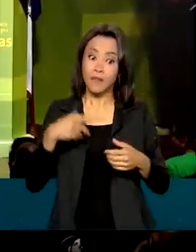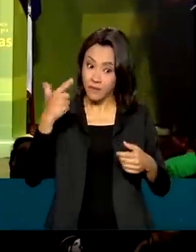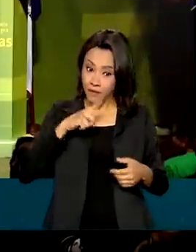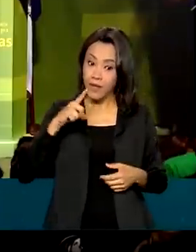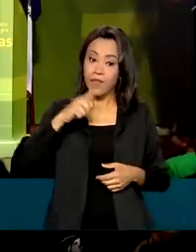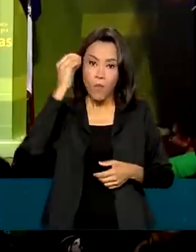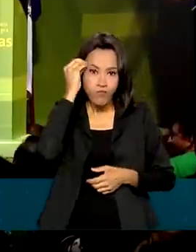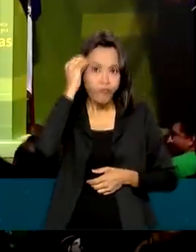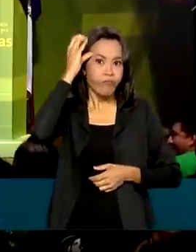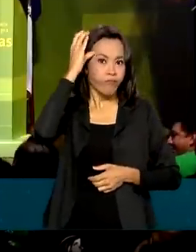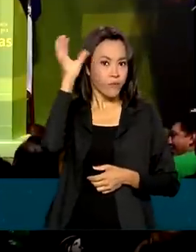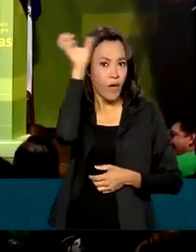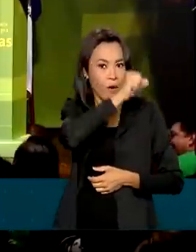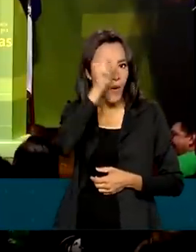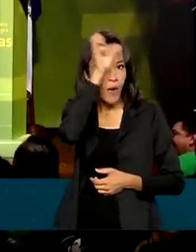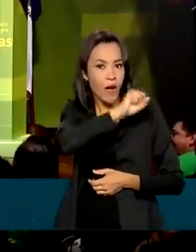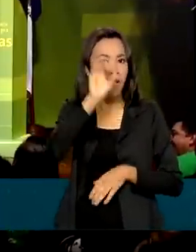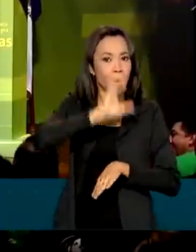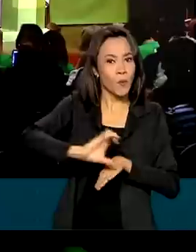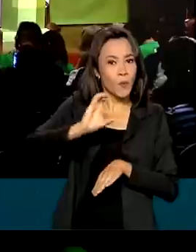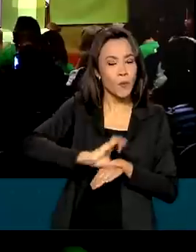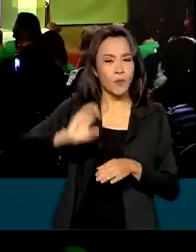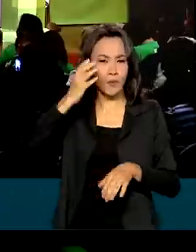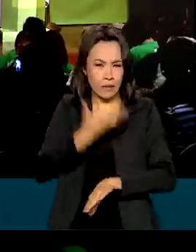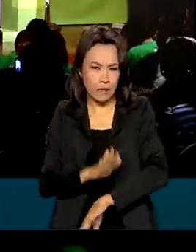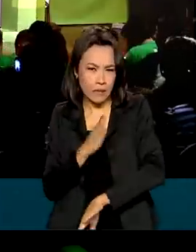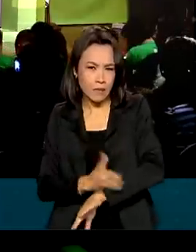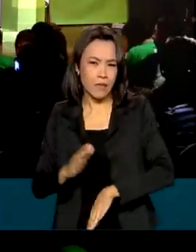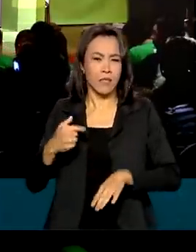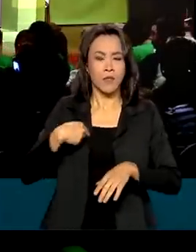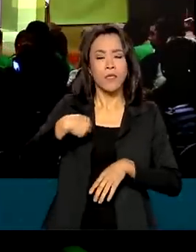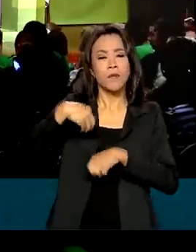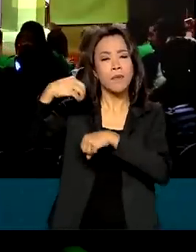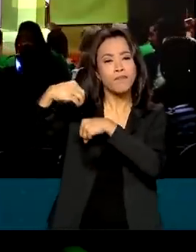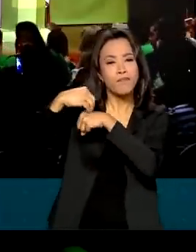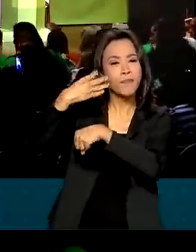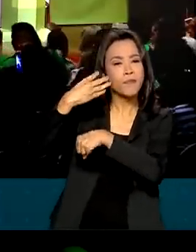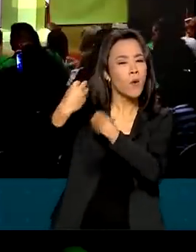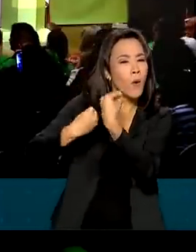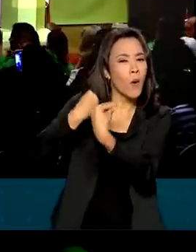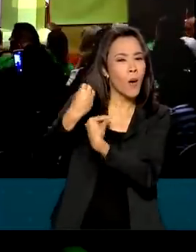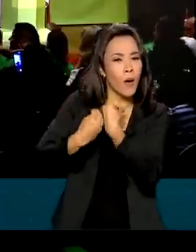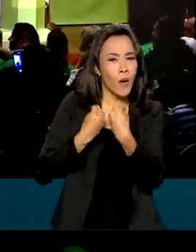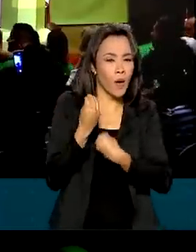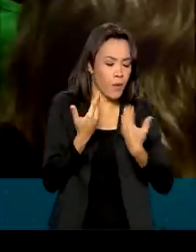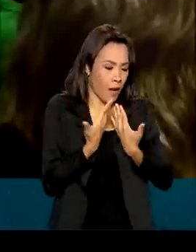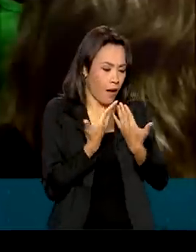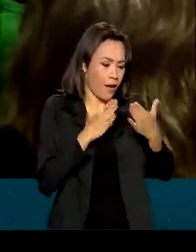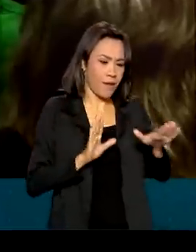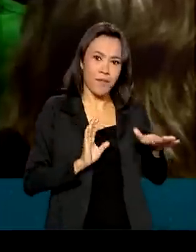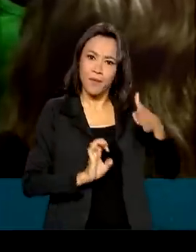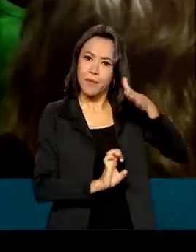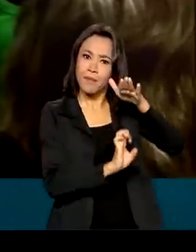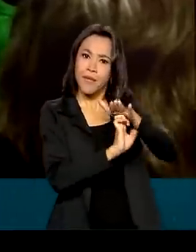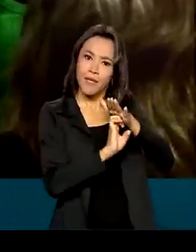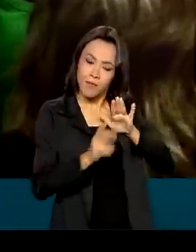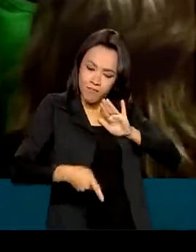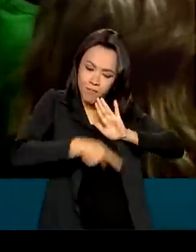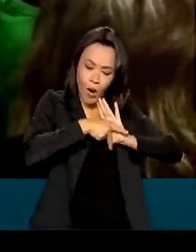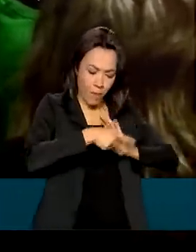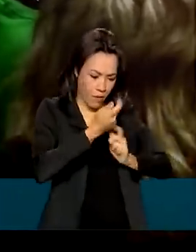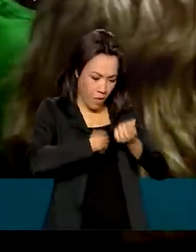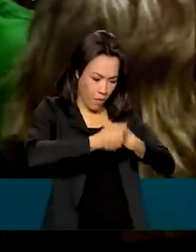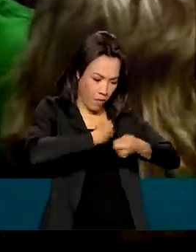mais sobre cursos e capacitações, além de receber dicas para abrir formalmente o próprio negócio e